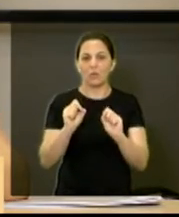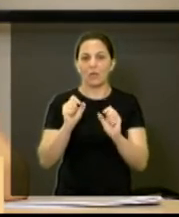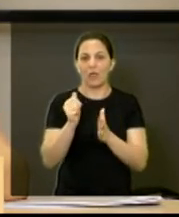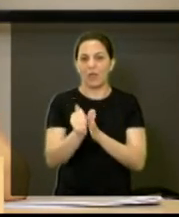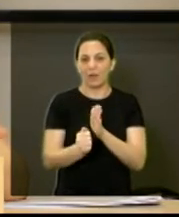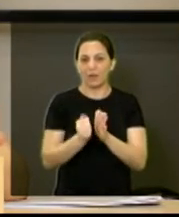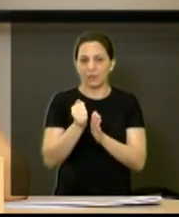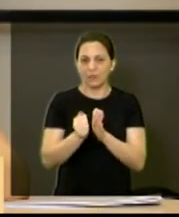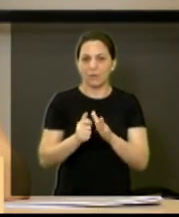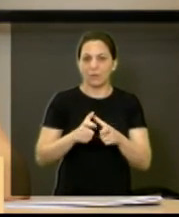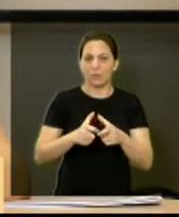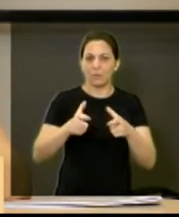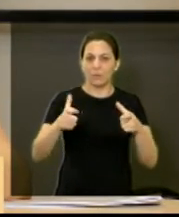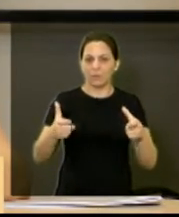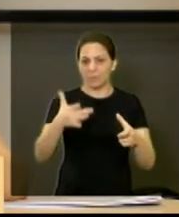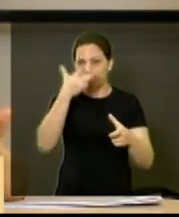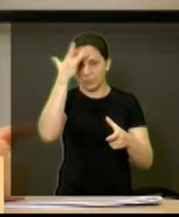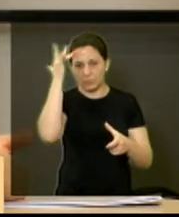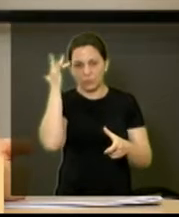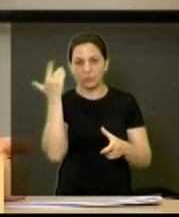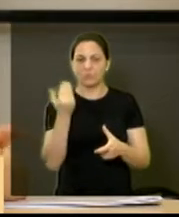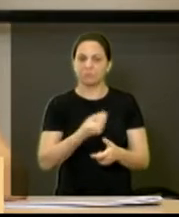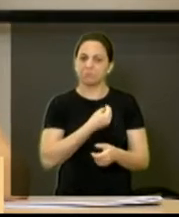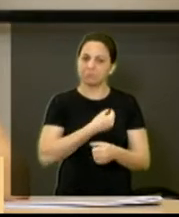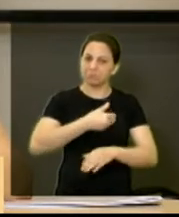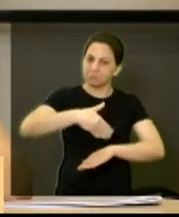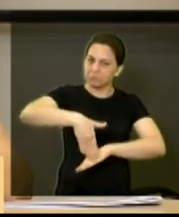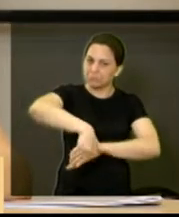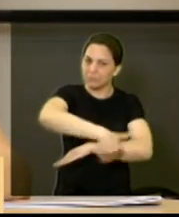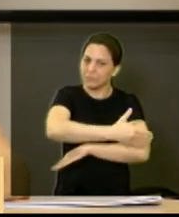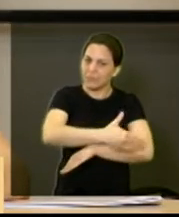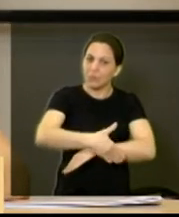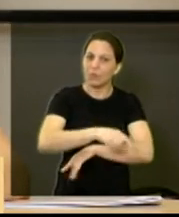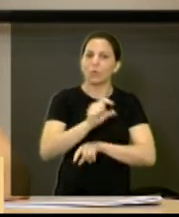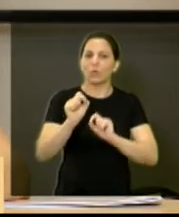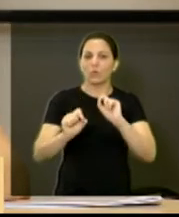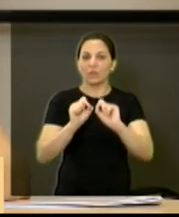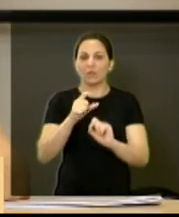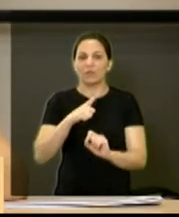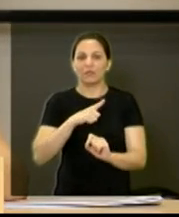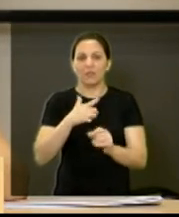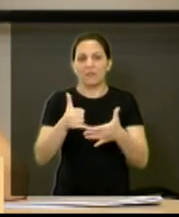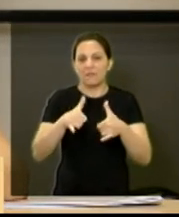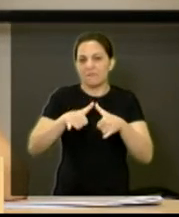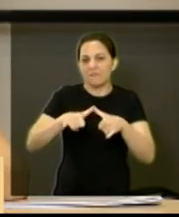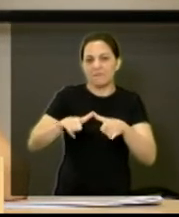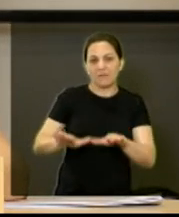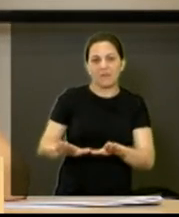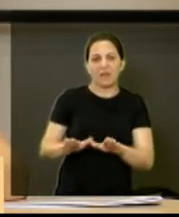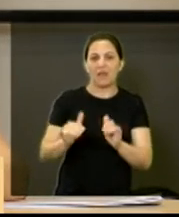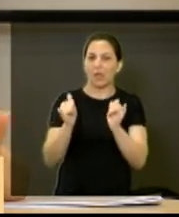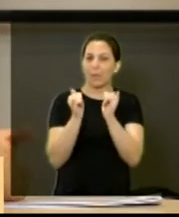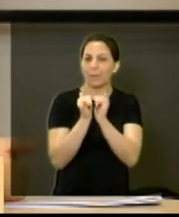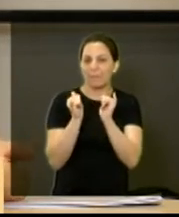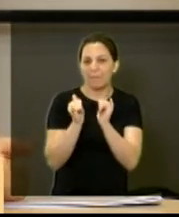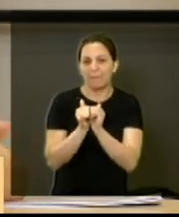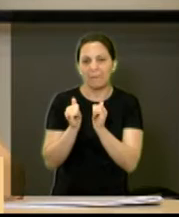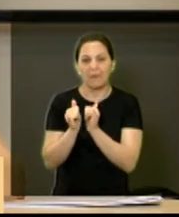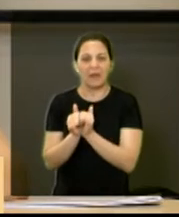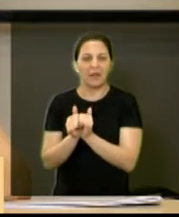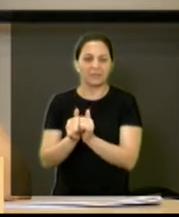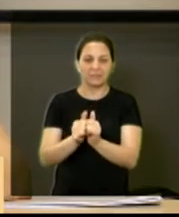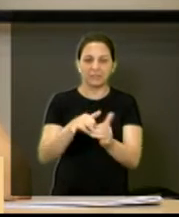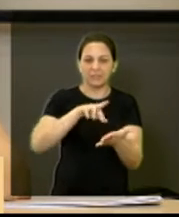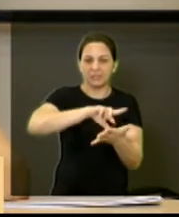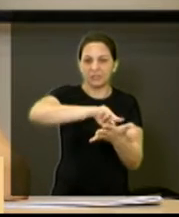Araraquara aumentou o número de pessoas na rua e que acabam permanecendo nas praças, Praça Santa Cruz,